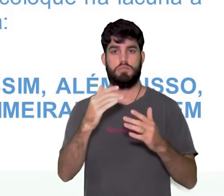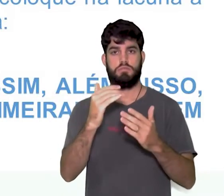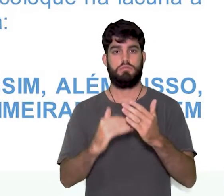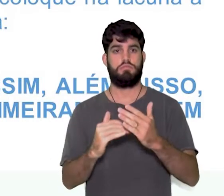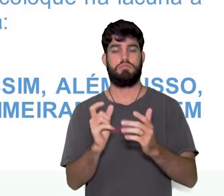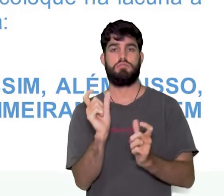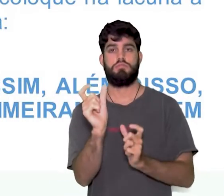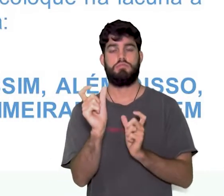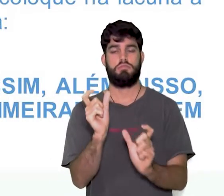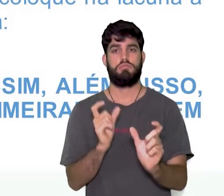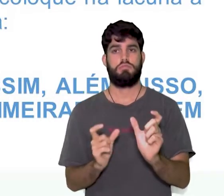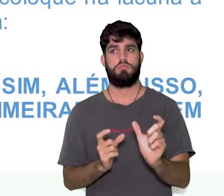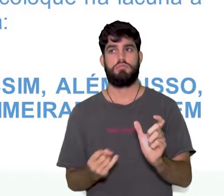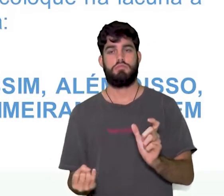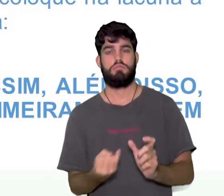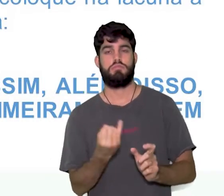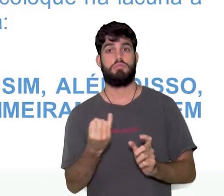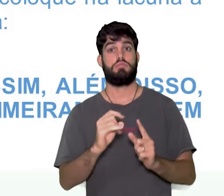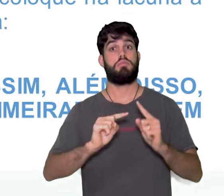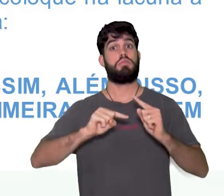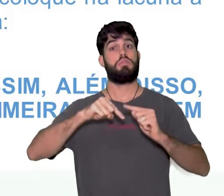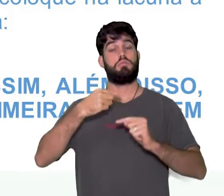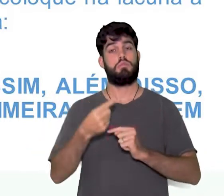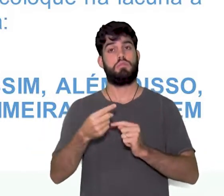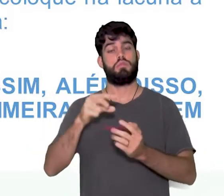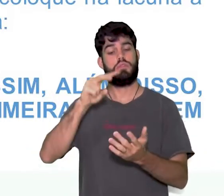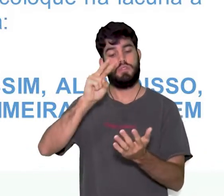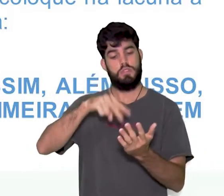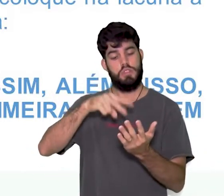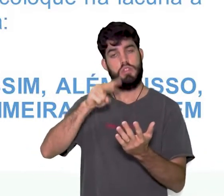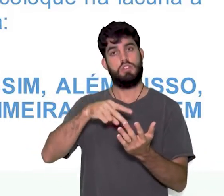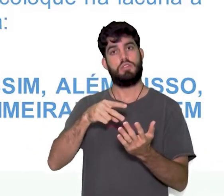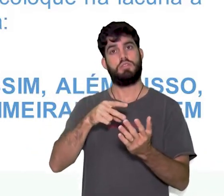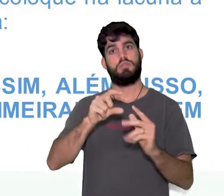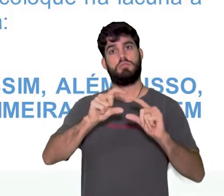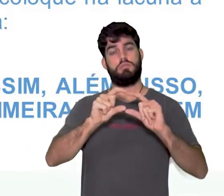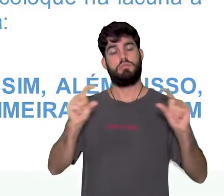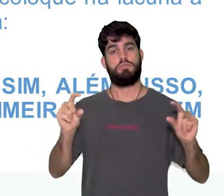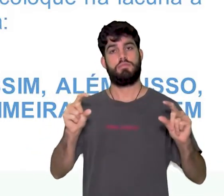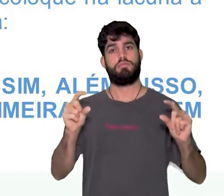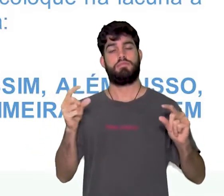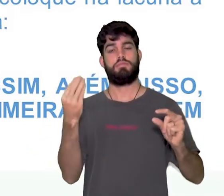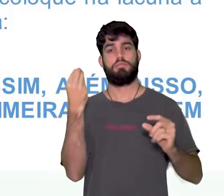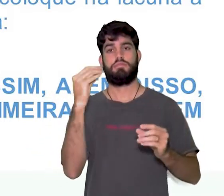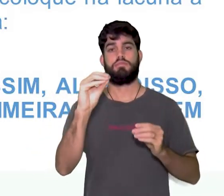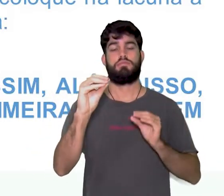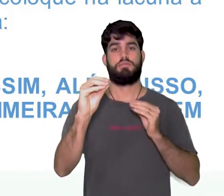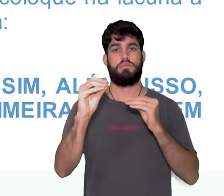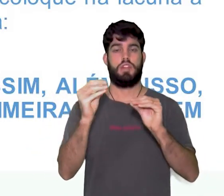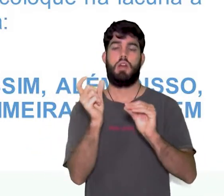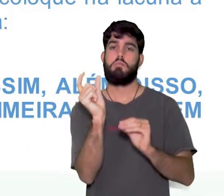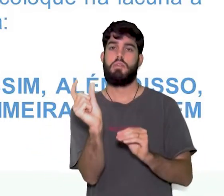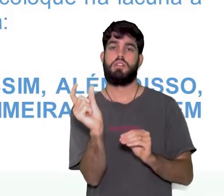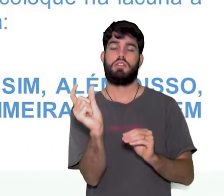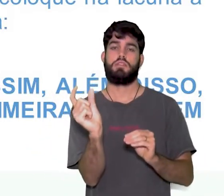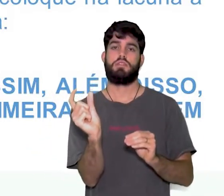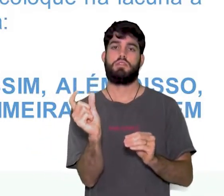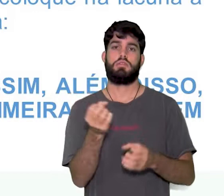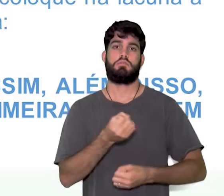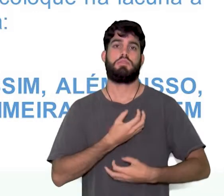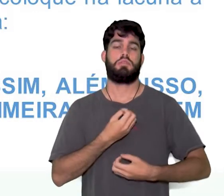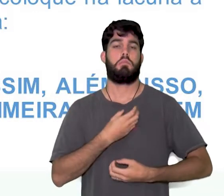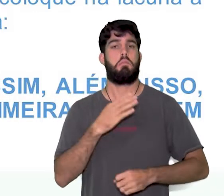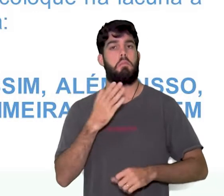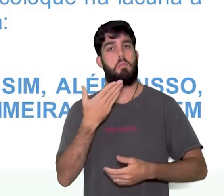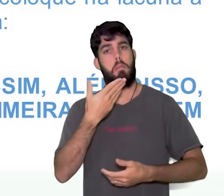tão importantes e, em seguida, leia os períodos e coloque na lacuna a palavra ou expressão que seja